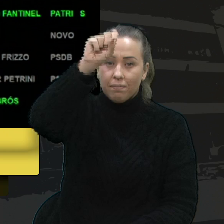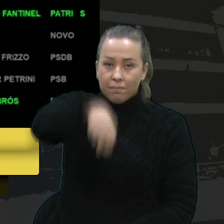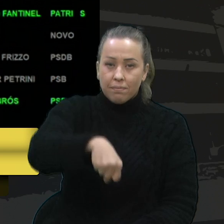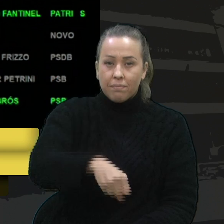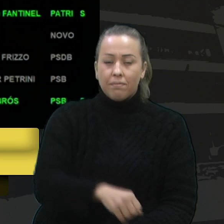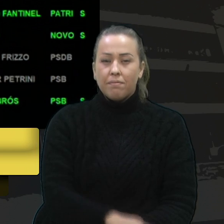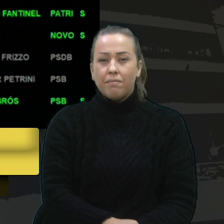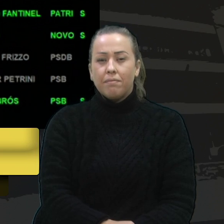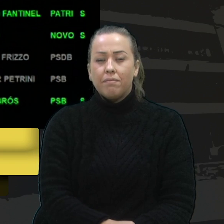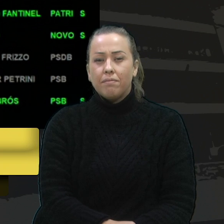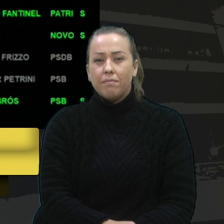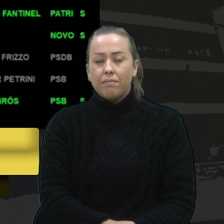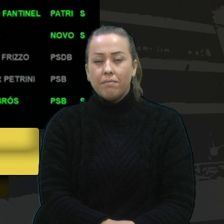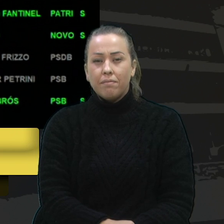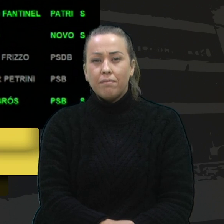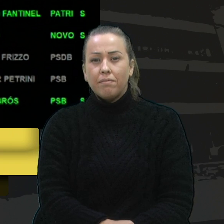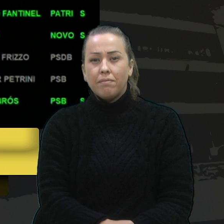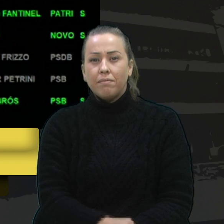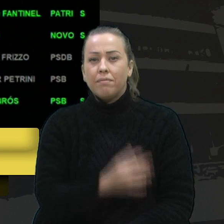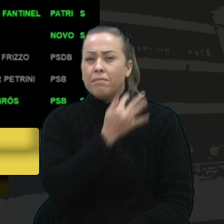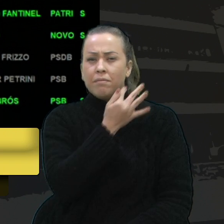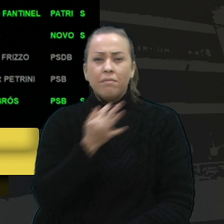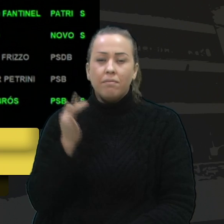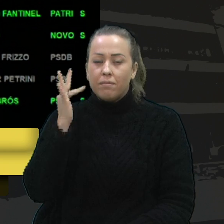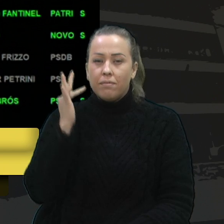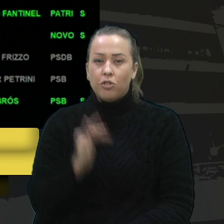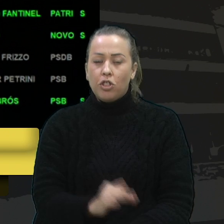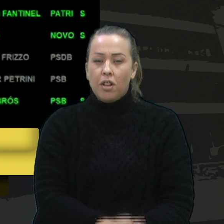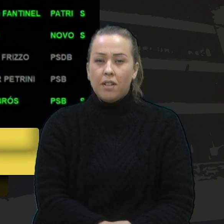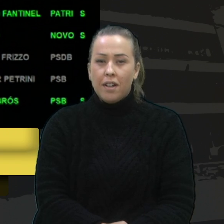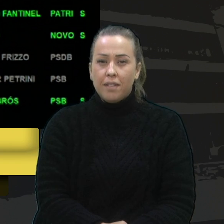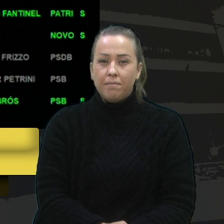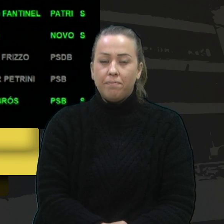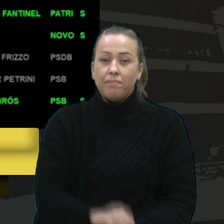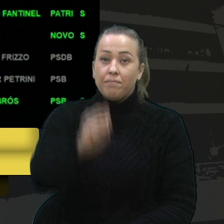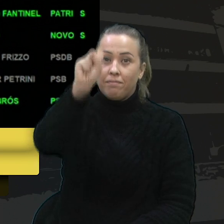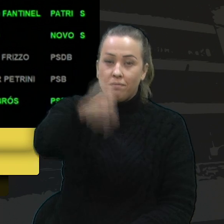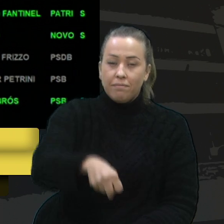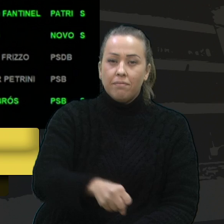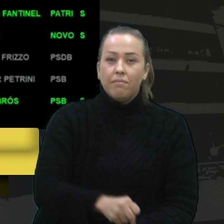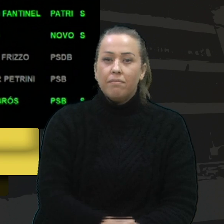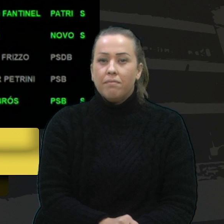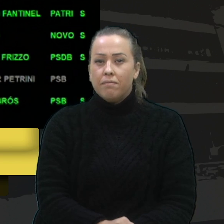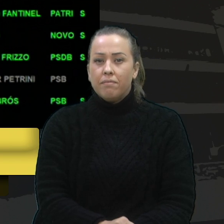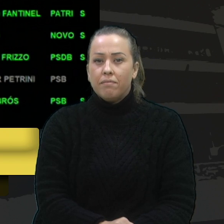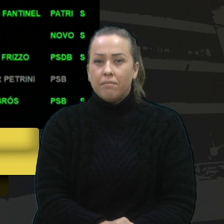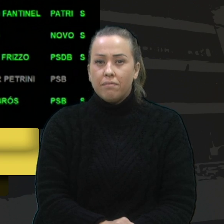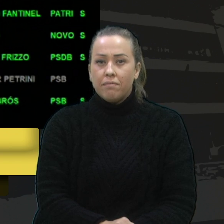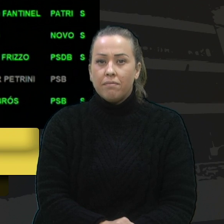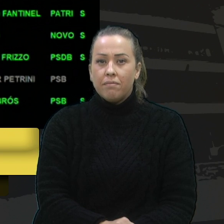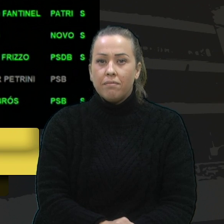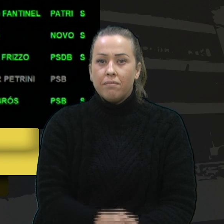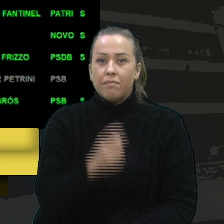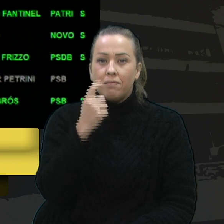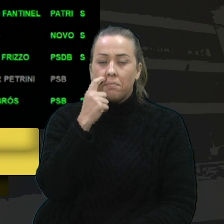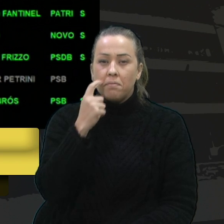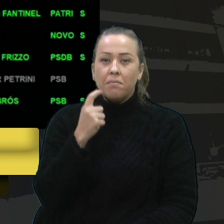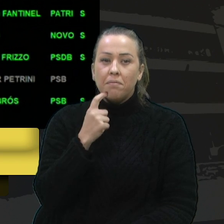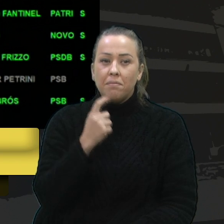Voto sim. Vereadora Tatiana Frizzo? Voto sim. Voto sim. Vereador Petrini?